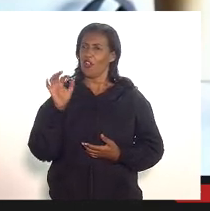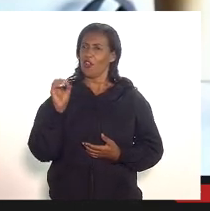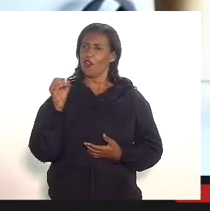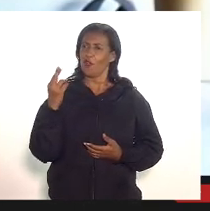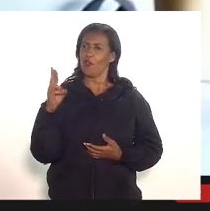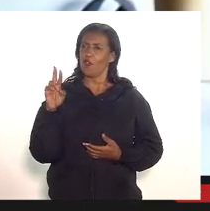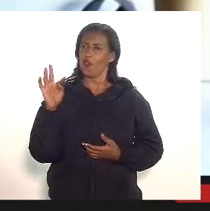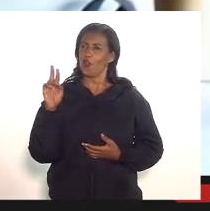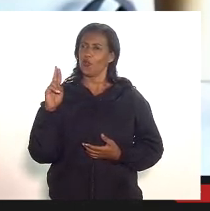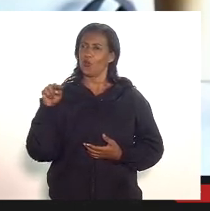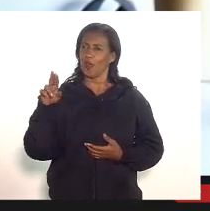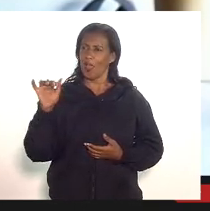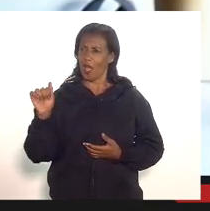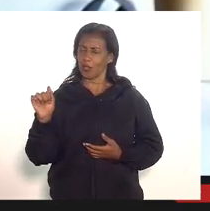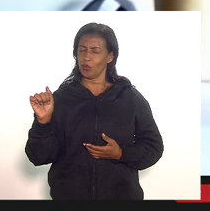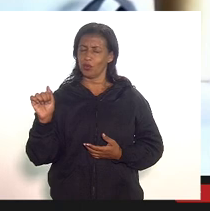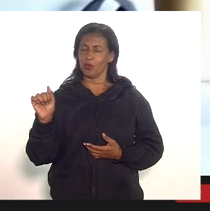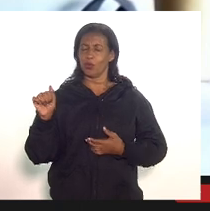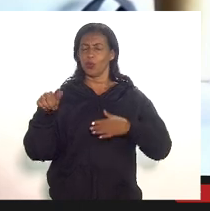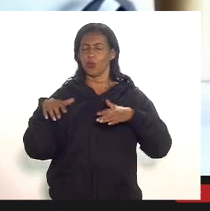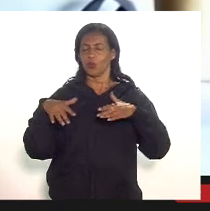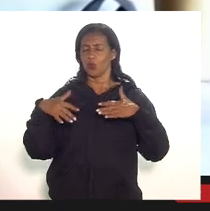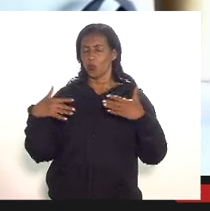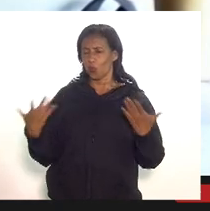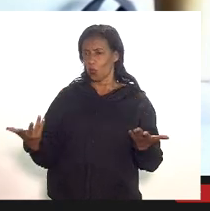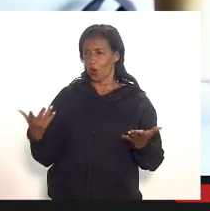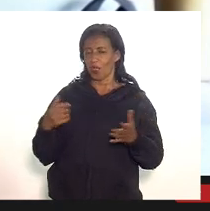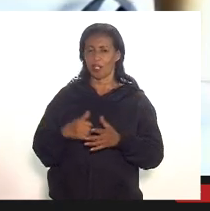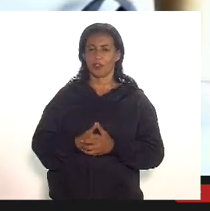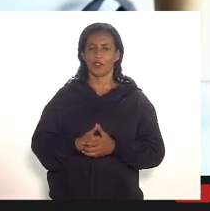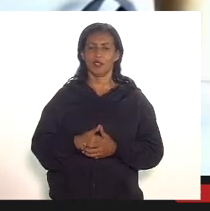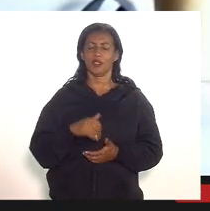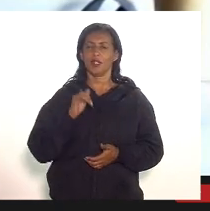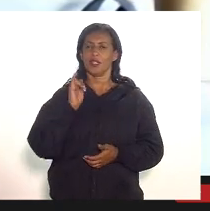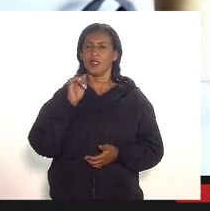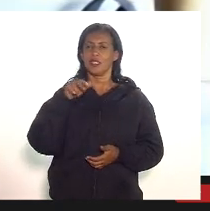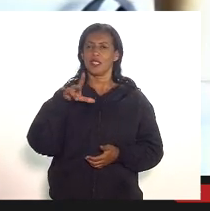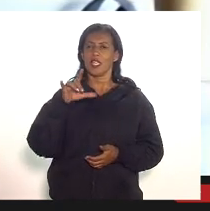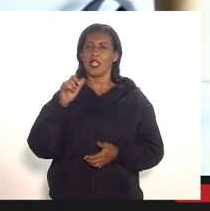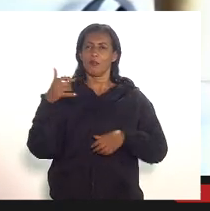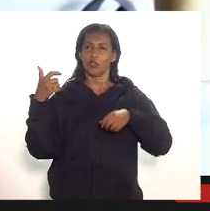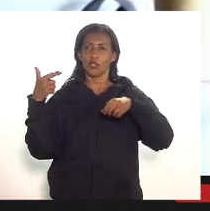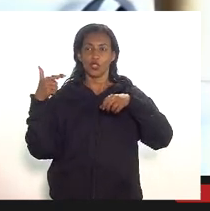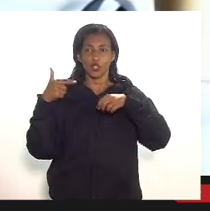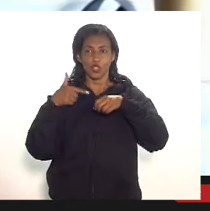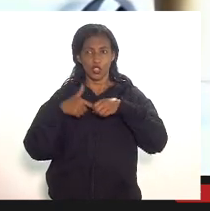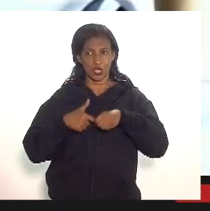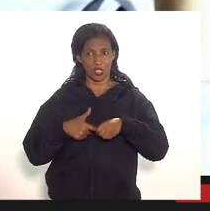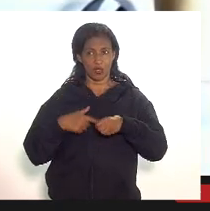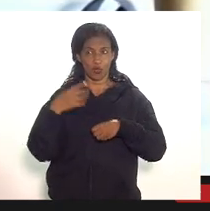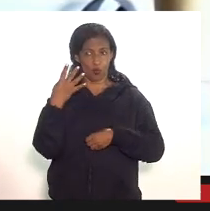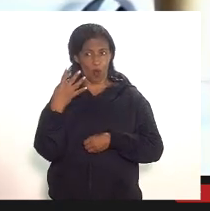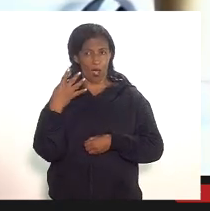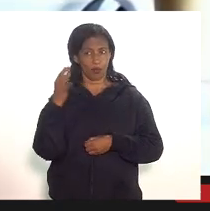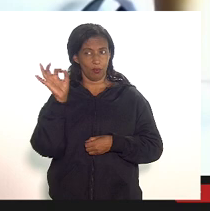quando a gente deu aquela alíquota para o ICM diesel de 4 pontos percentuais